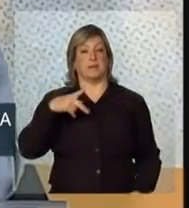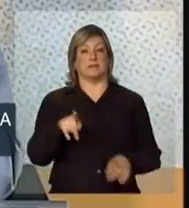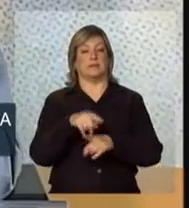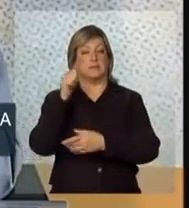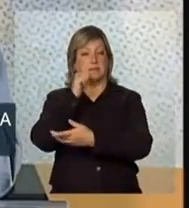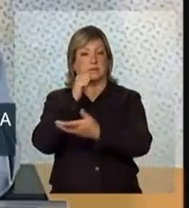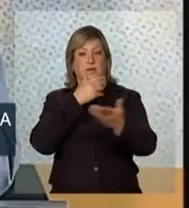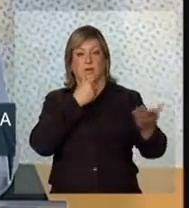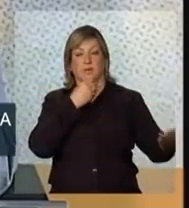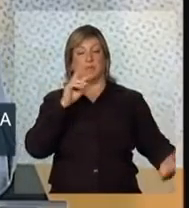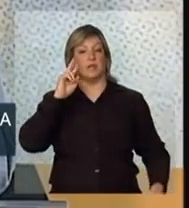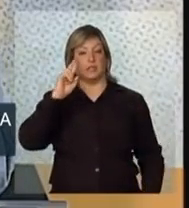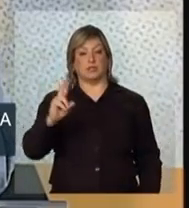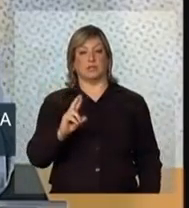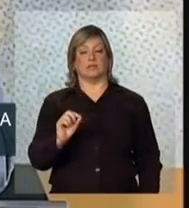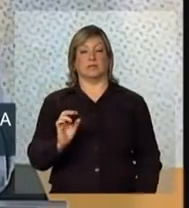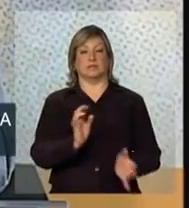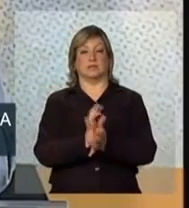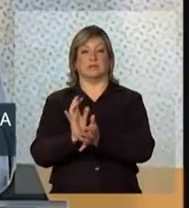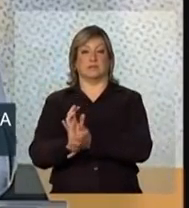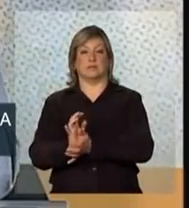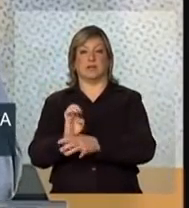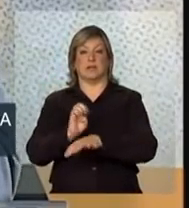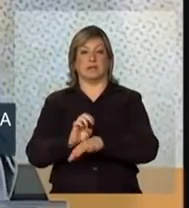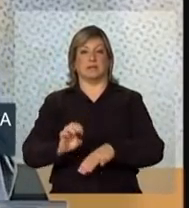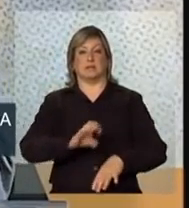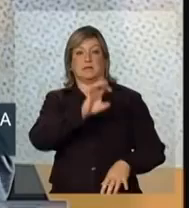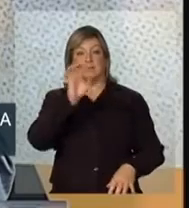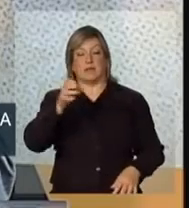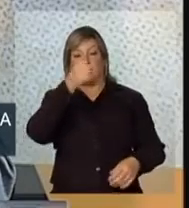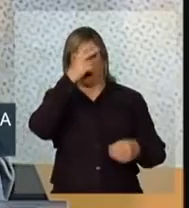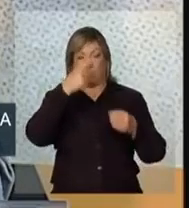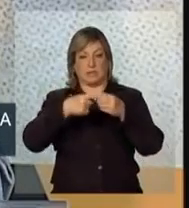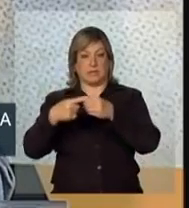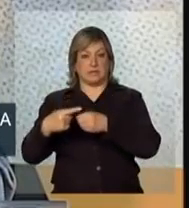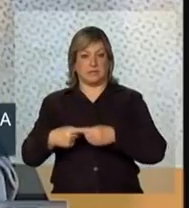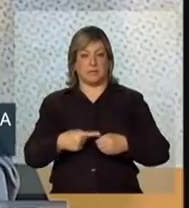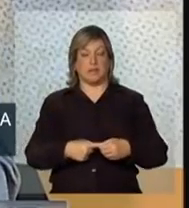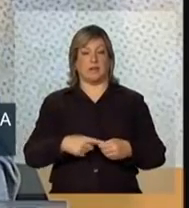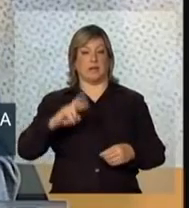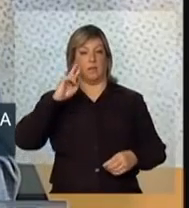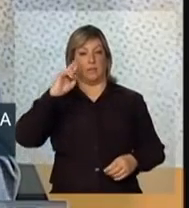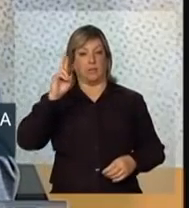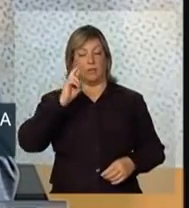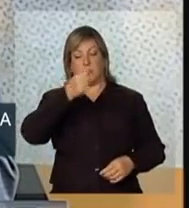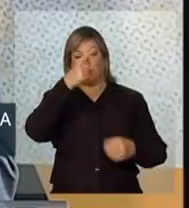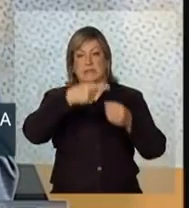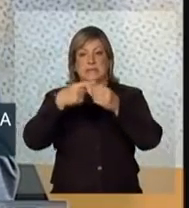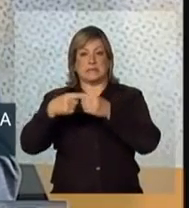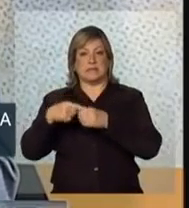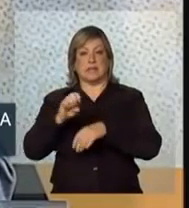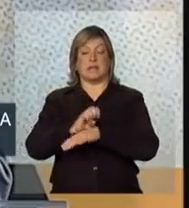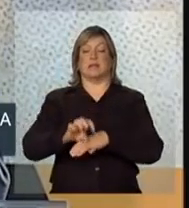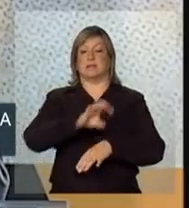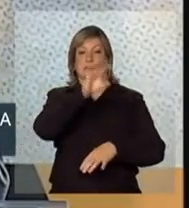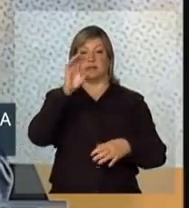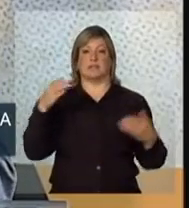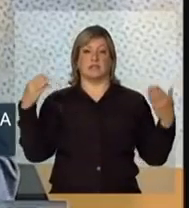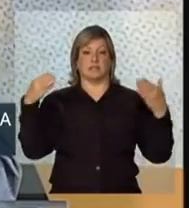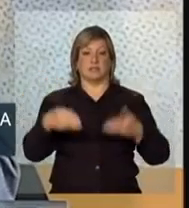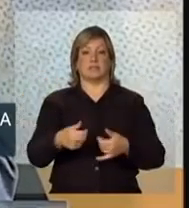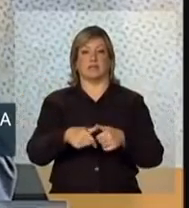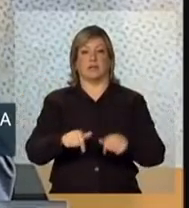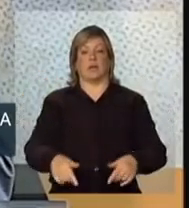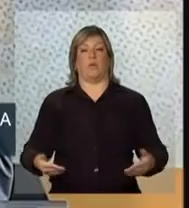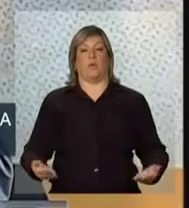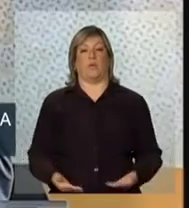senhoras e senhores diretores de departamentos estaduais, municipais, autoridades de municípios e estados que lidam diretamente com trânsito aqui